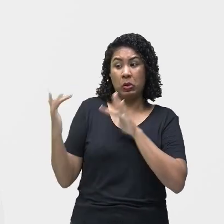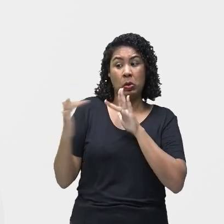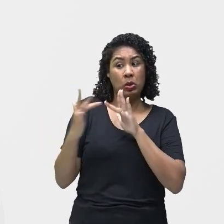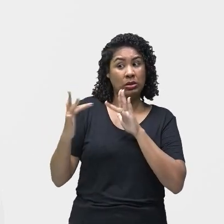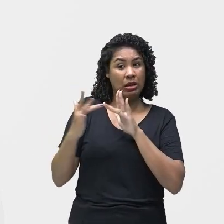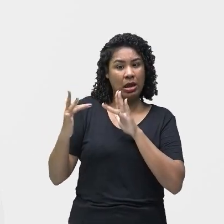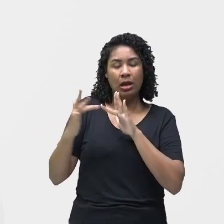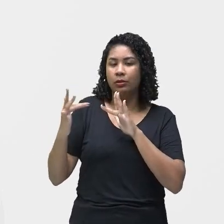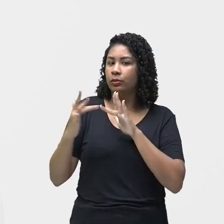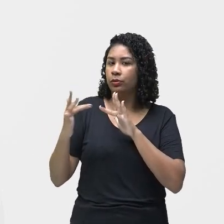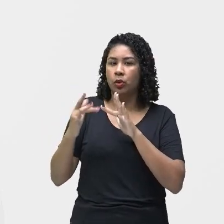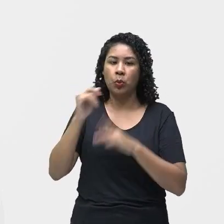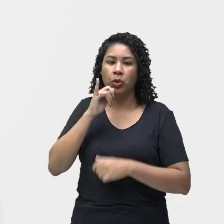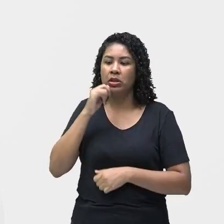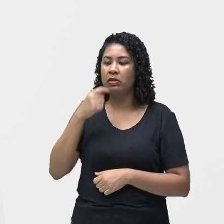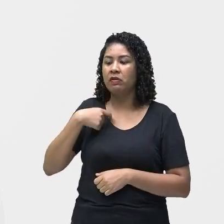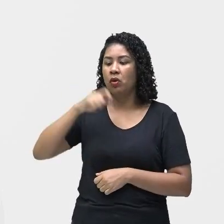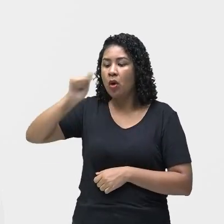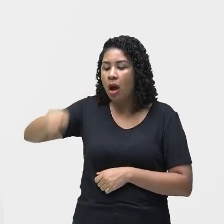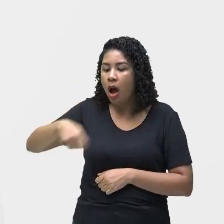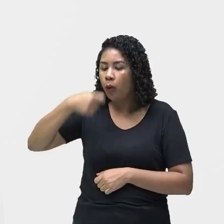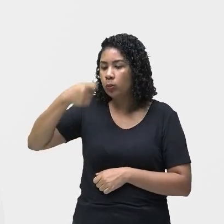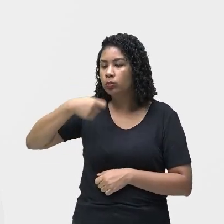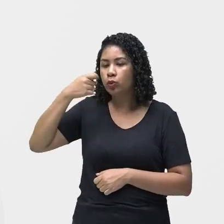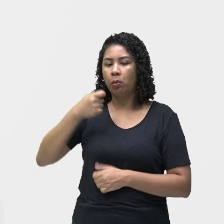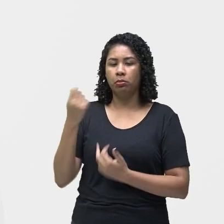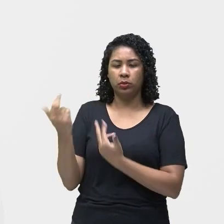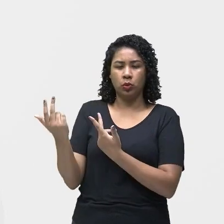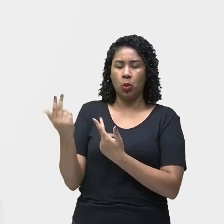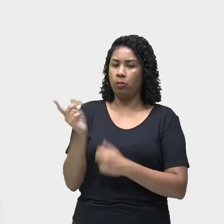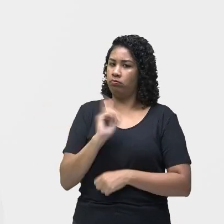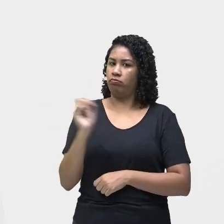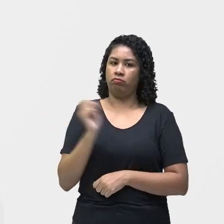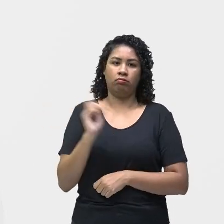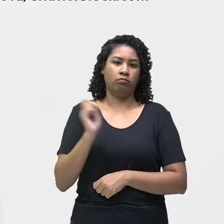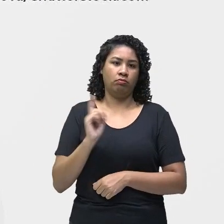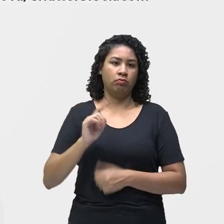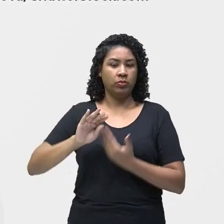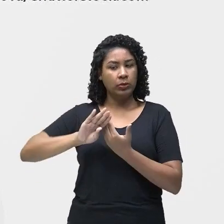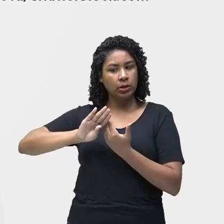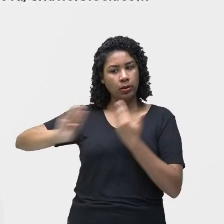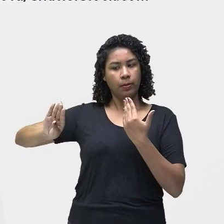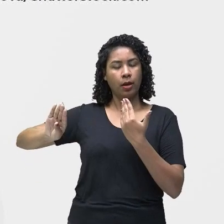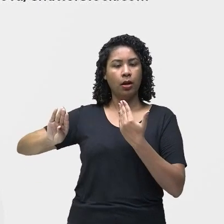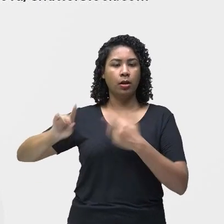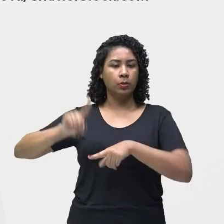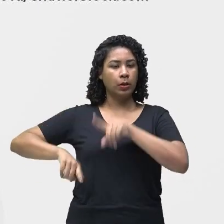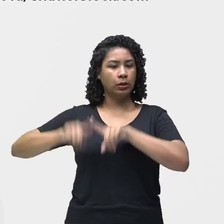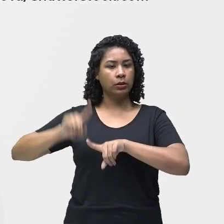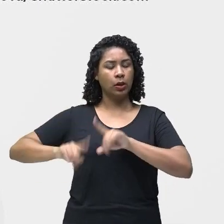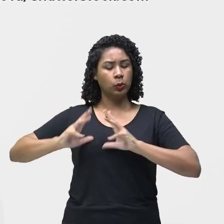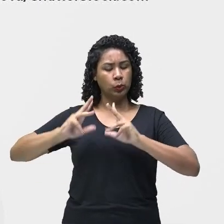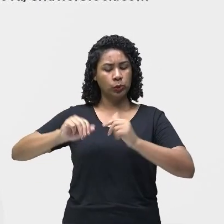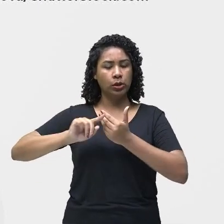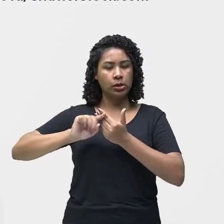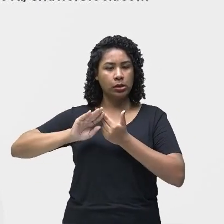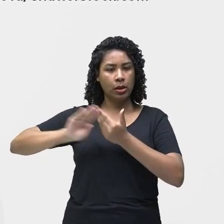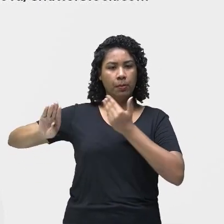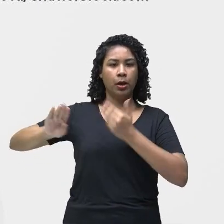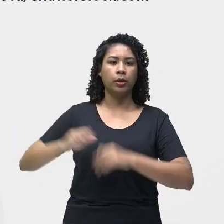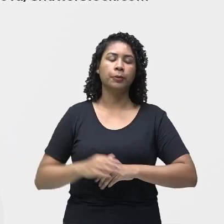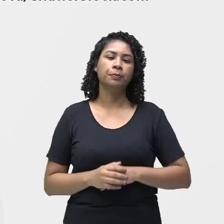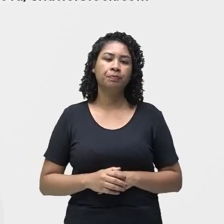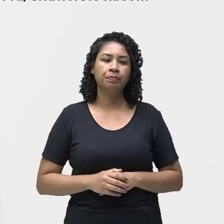dividir aí colher, copo, prato. Não pode. Outra doença também, que é ocasionada pelo ar, é a